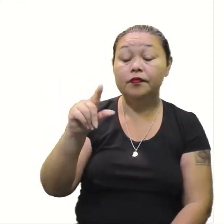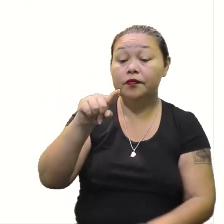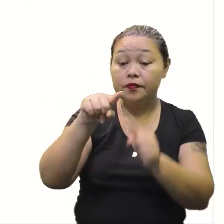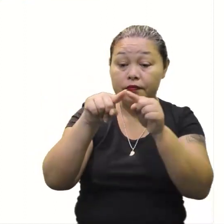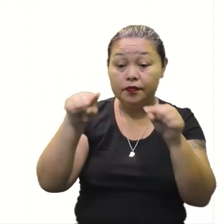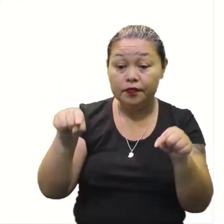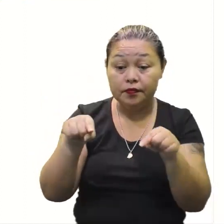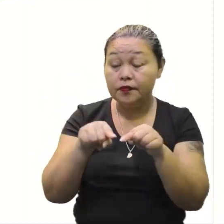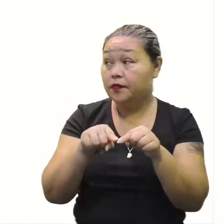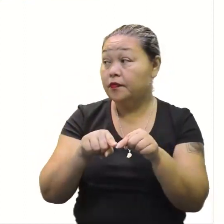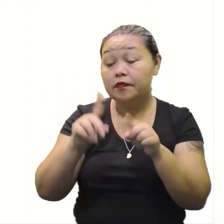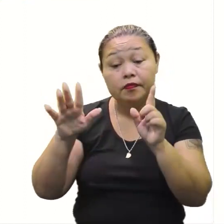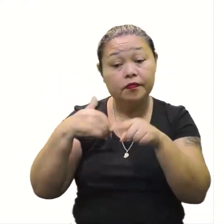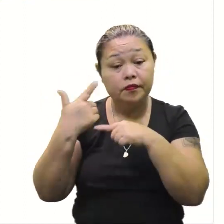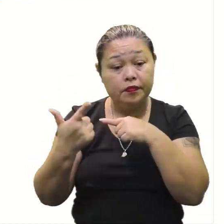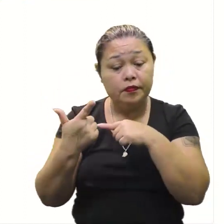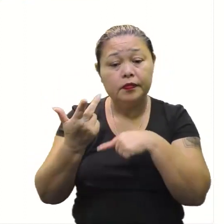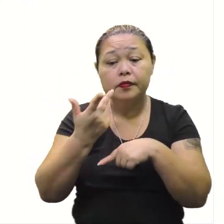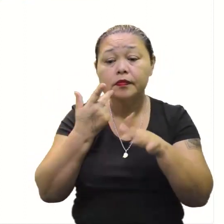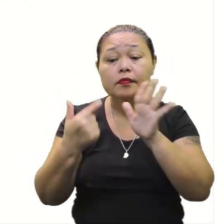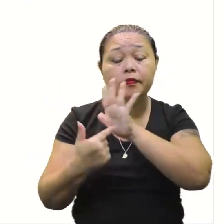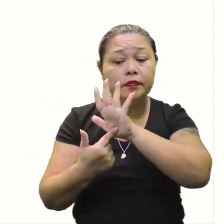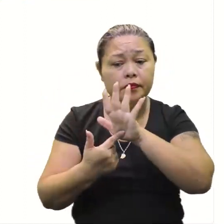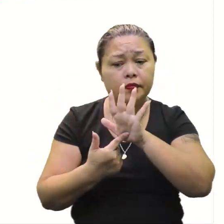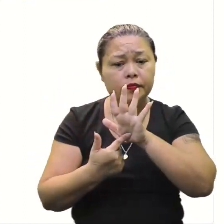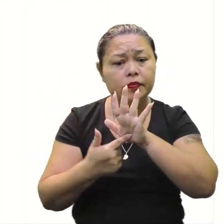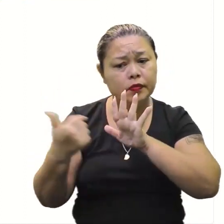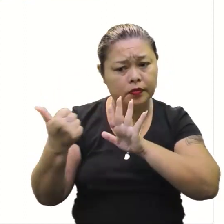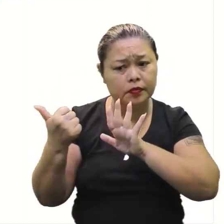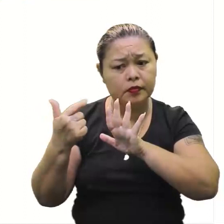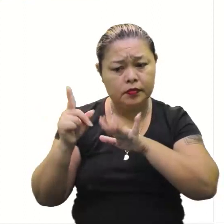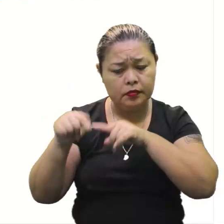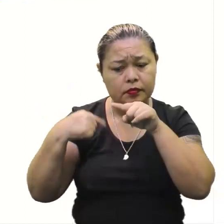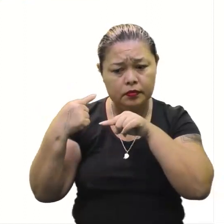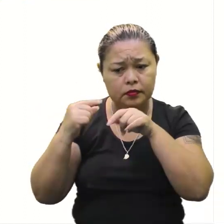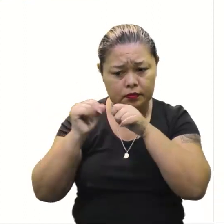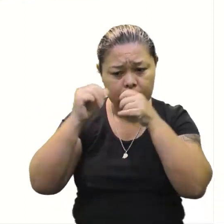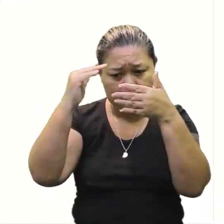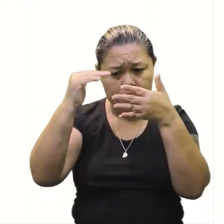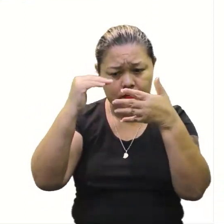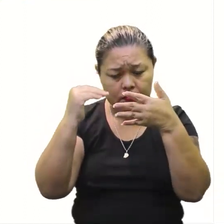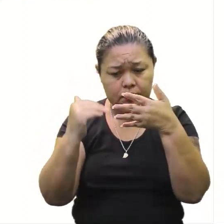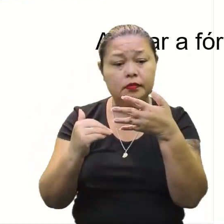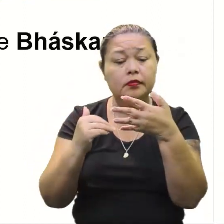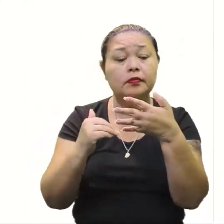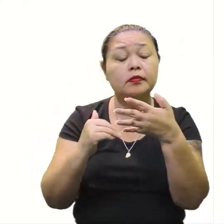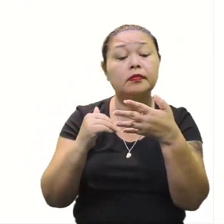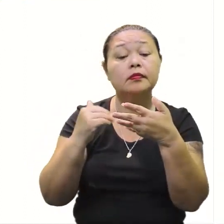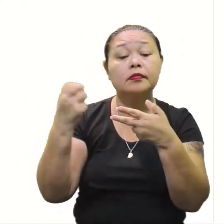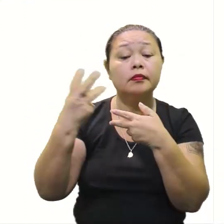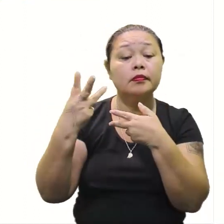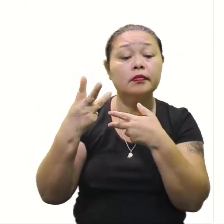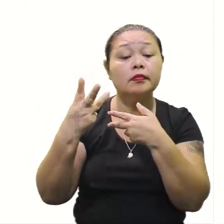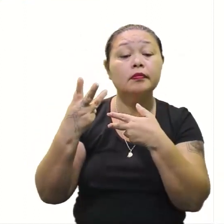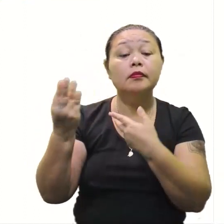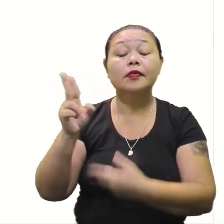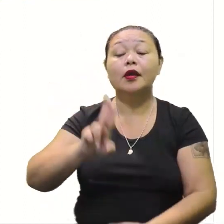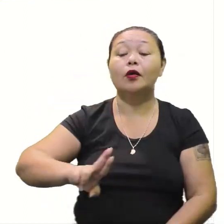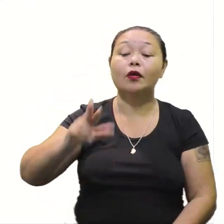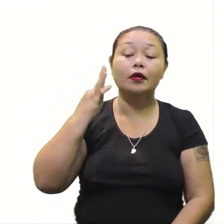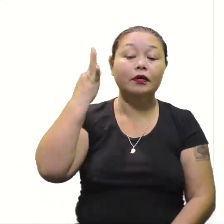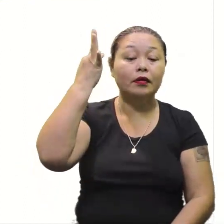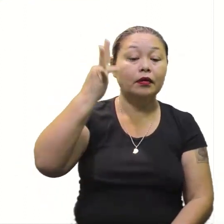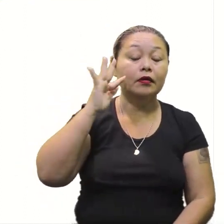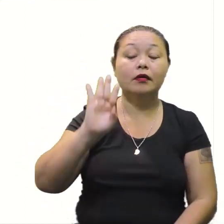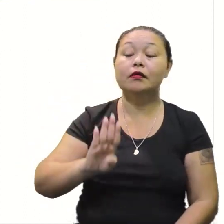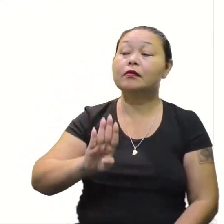delta. E aí, aqui a gente está mostrando só o primeiro momento, mas a gente vai fazer o tintim por tintim, né? Sim, sim. No terceiro momento, aí sim, a gente